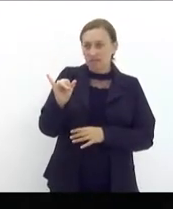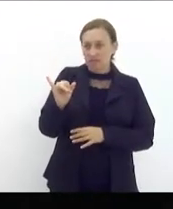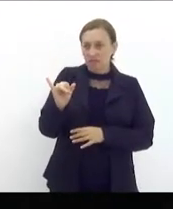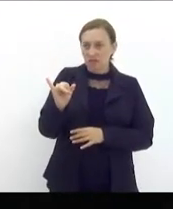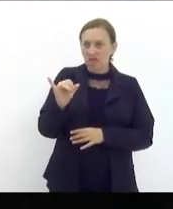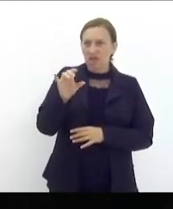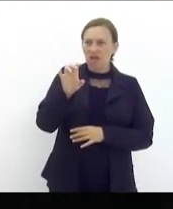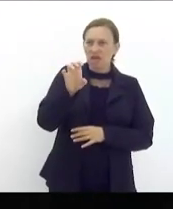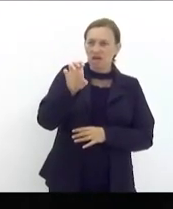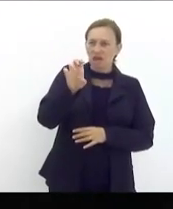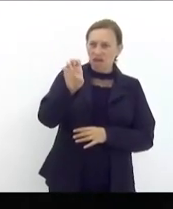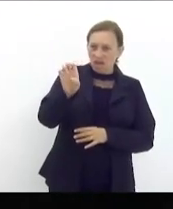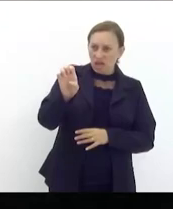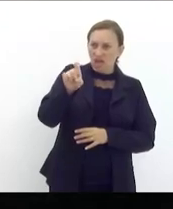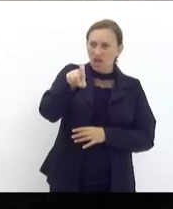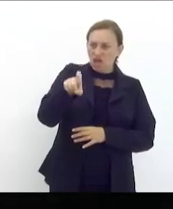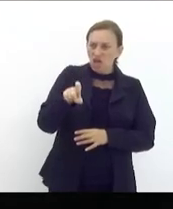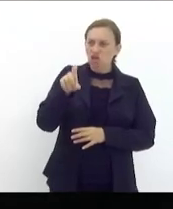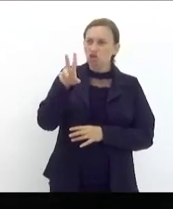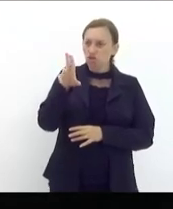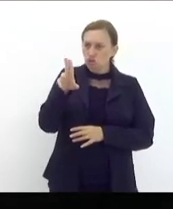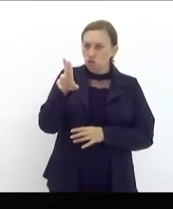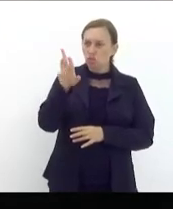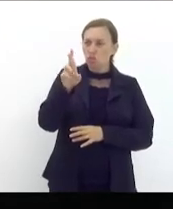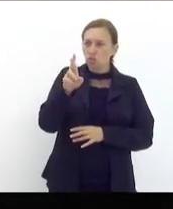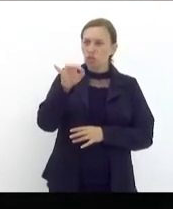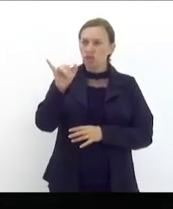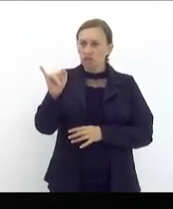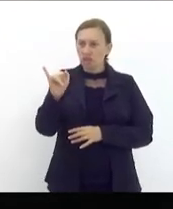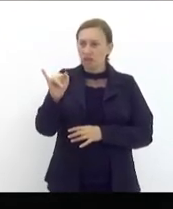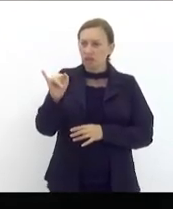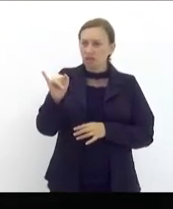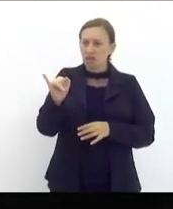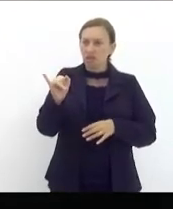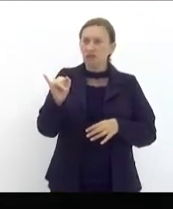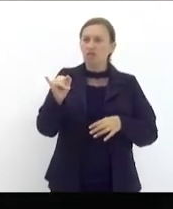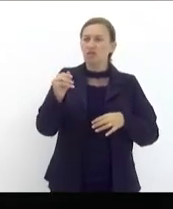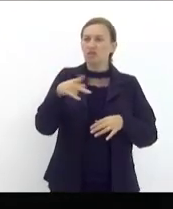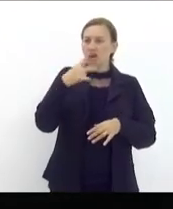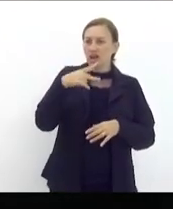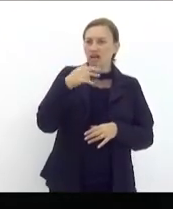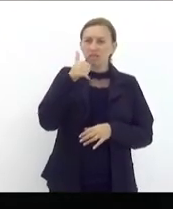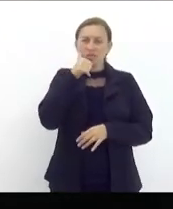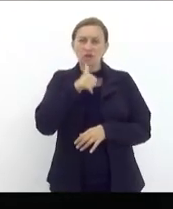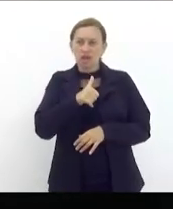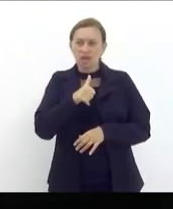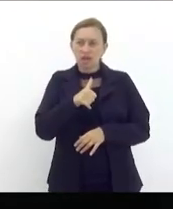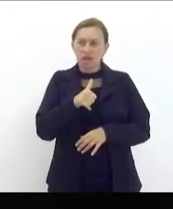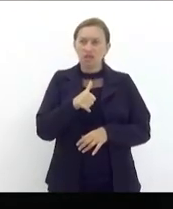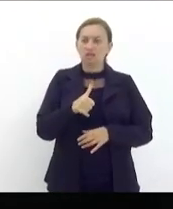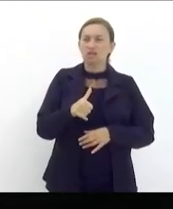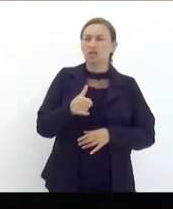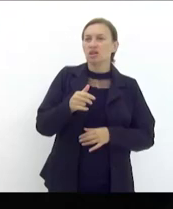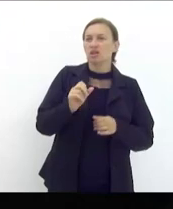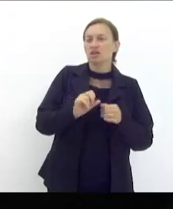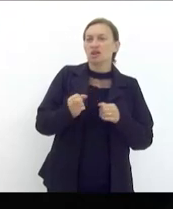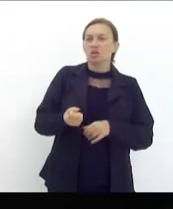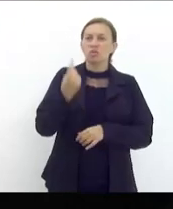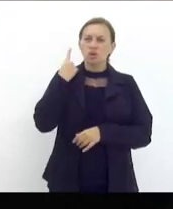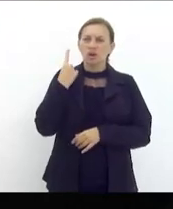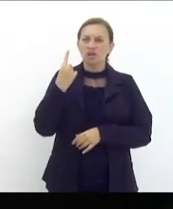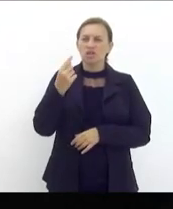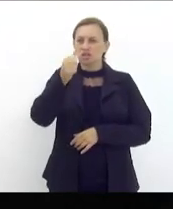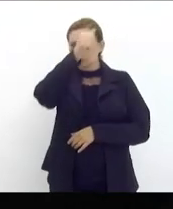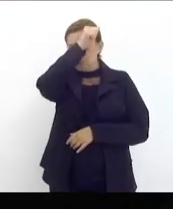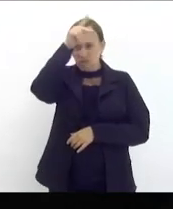Exúri, que foi colocado nas mulheres num mutirão feito pelo ex-prefeito do Rio